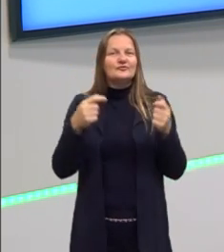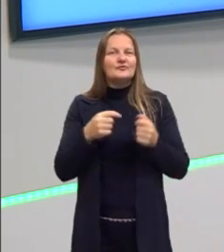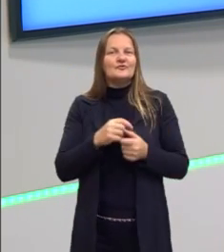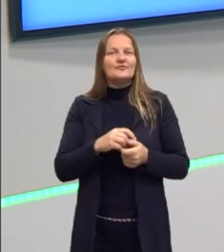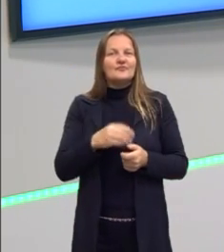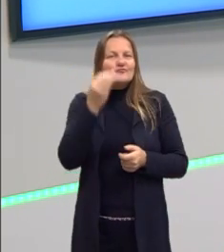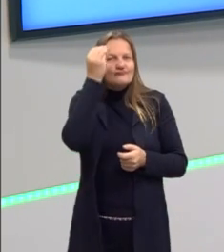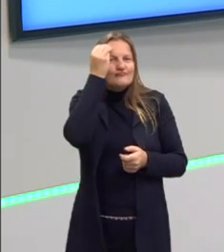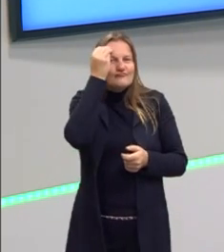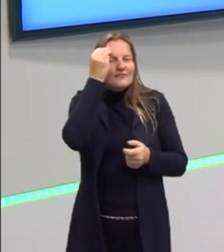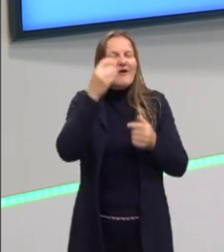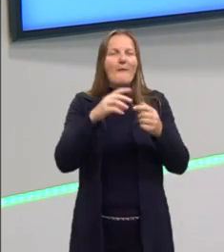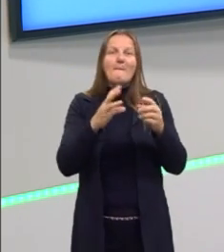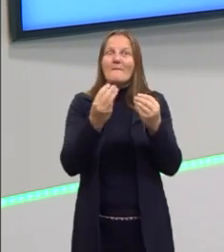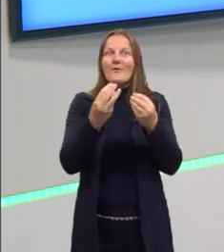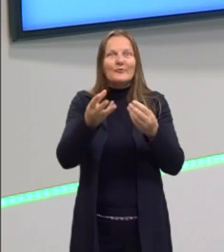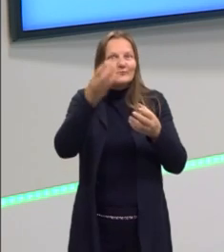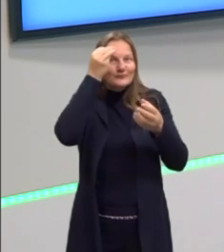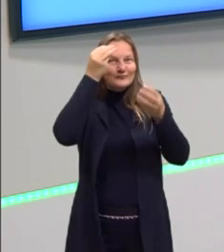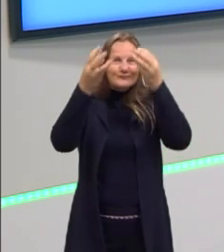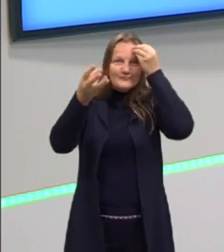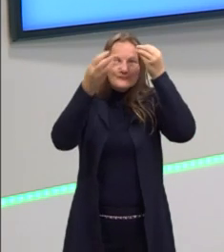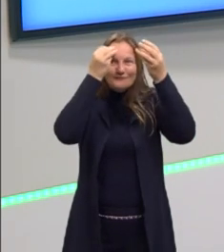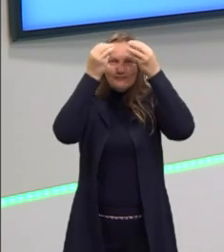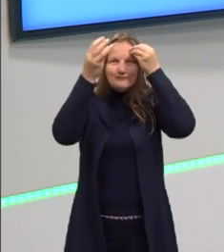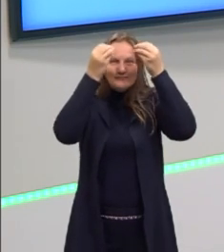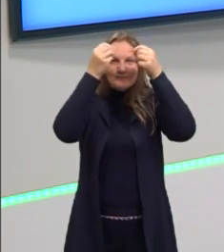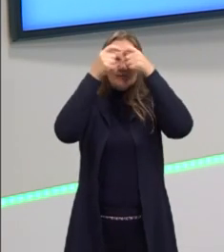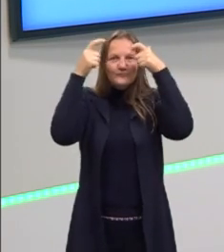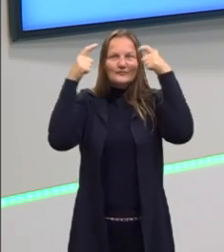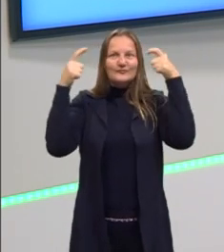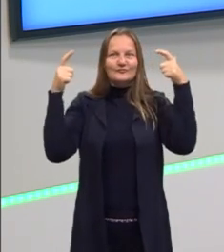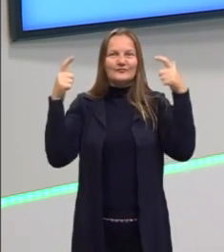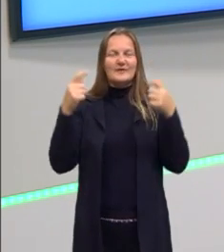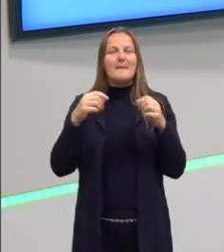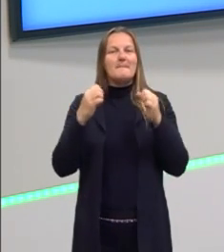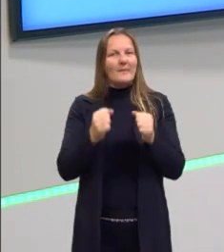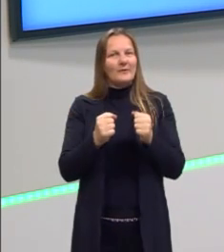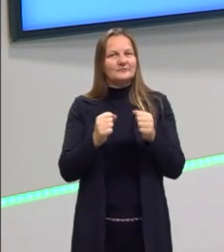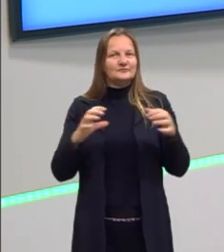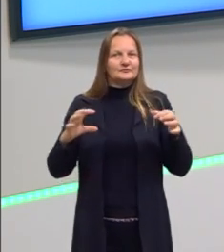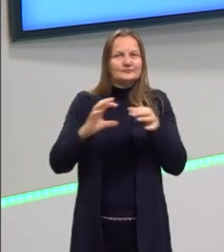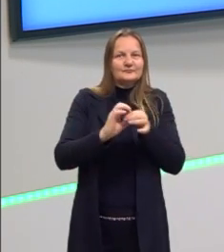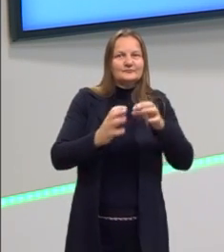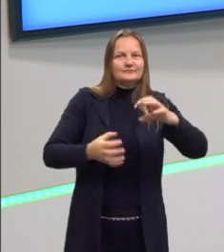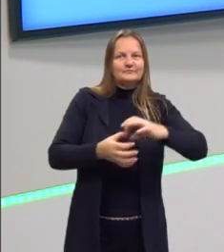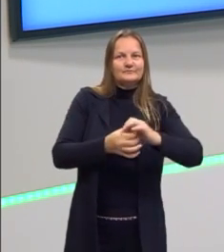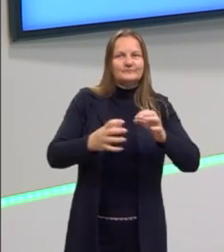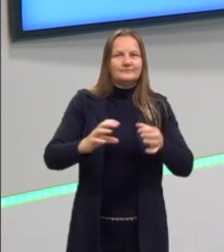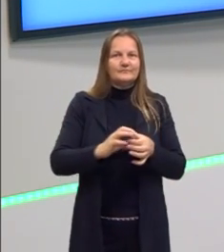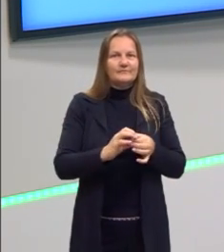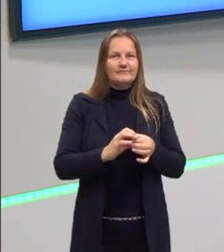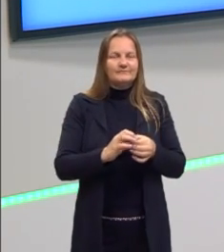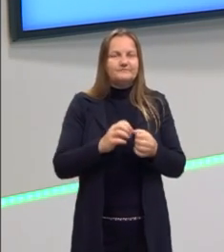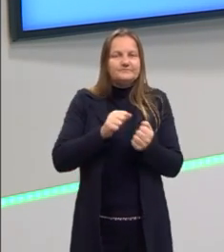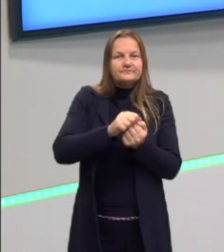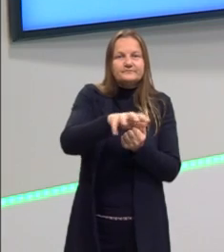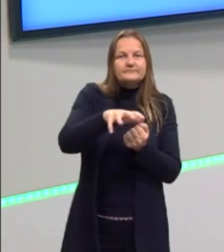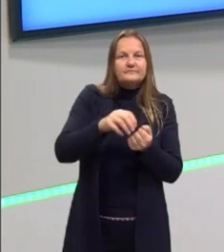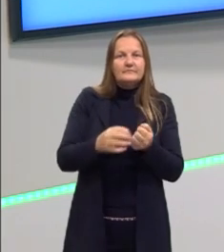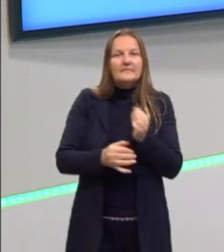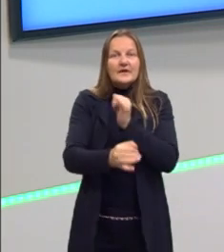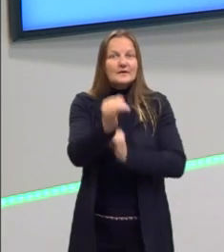eles estão se comunicando e eles podem estar ou não utilizando esse nosso